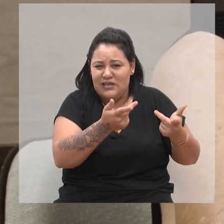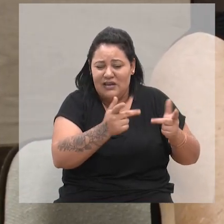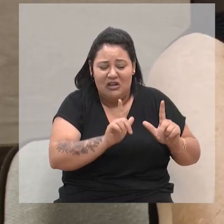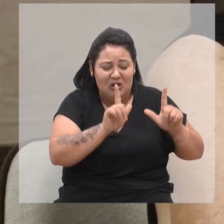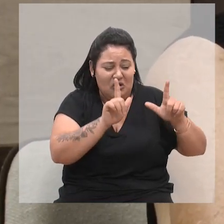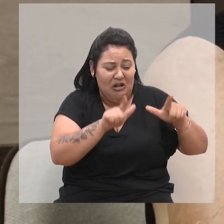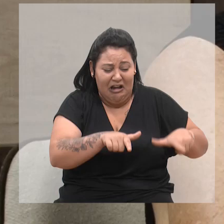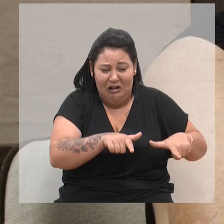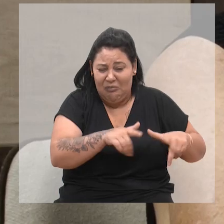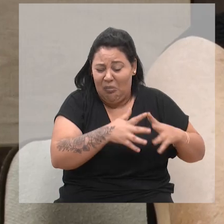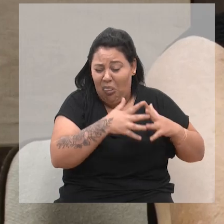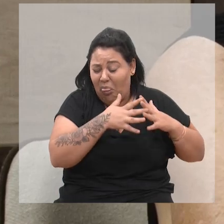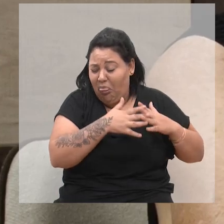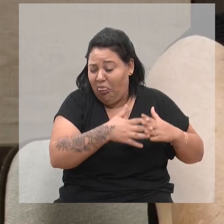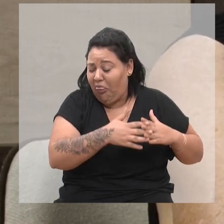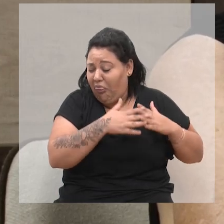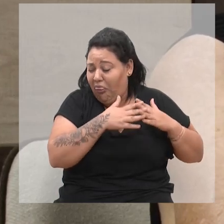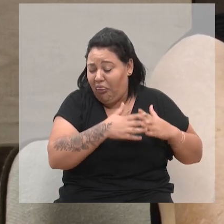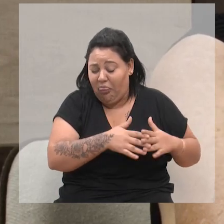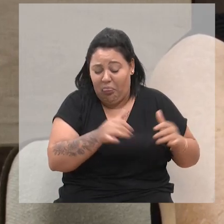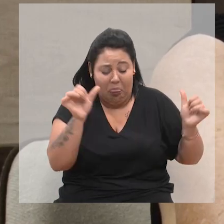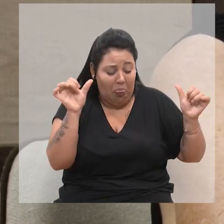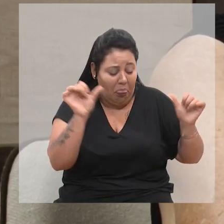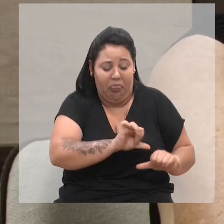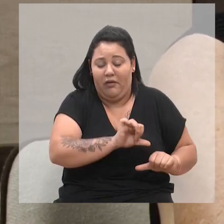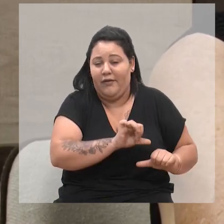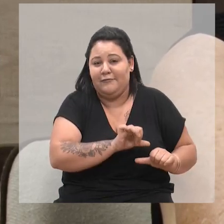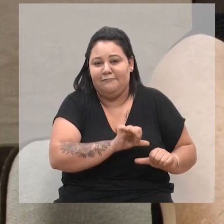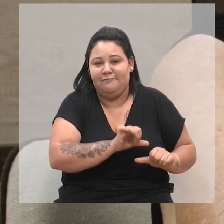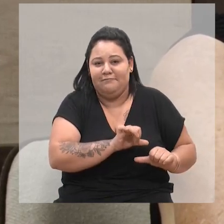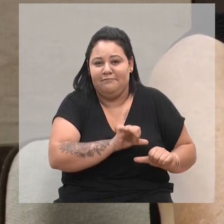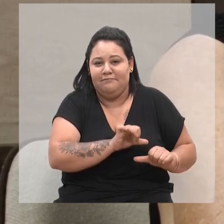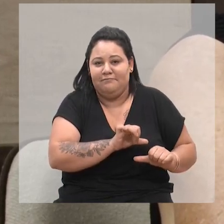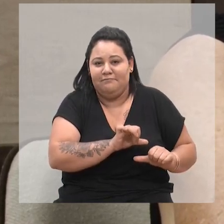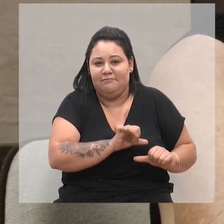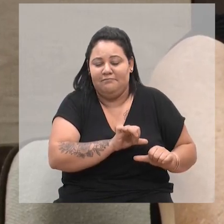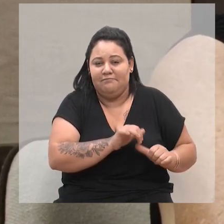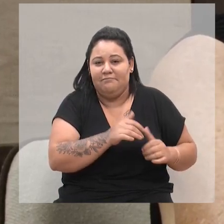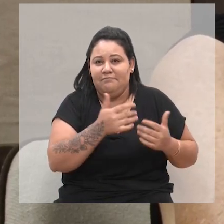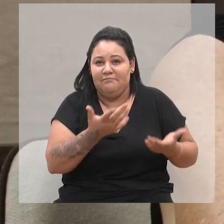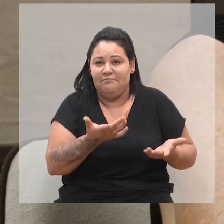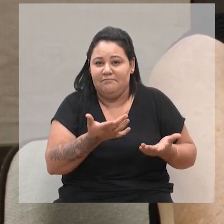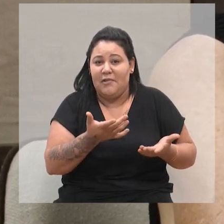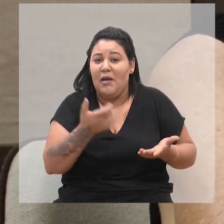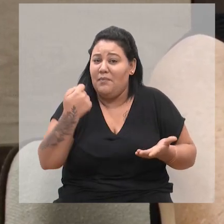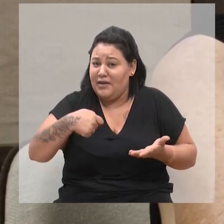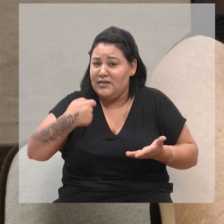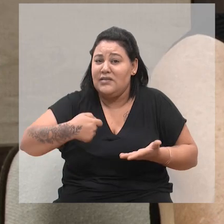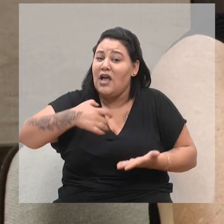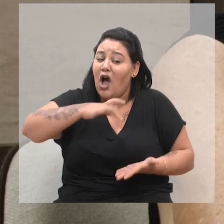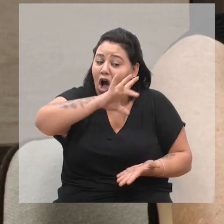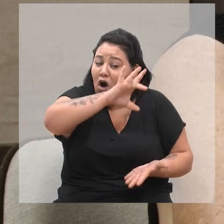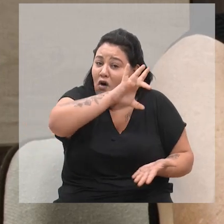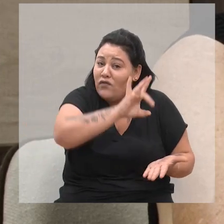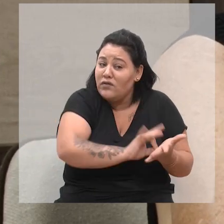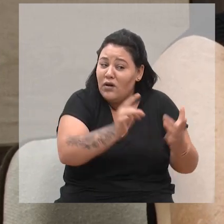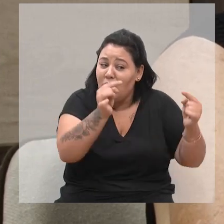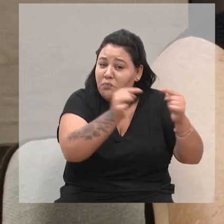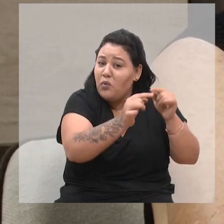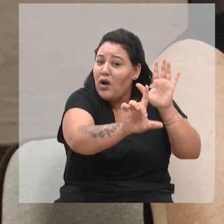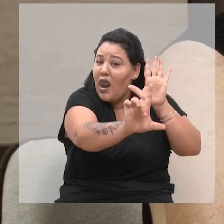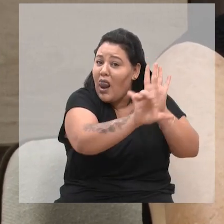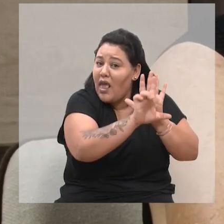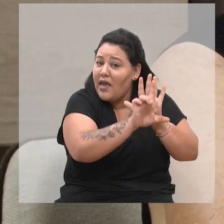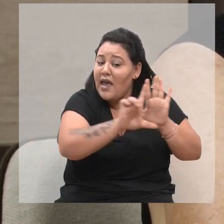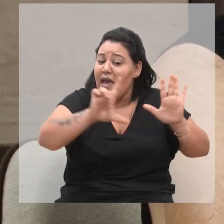Eu peço que agora tenham que legalizar o canil e ter